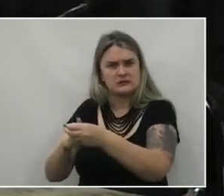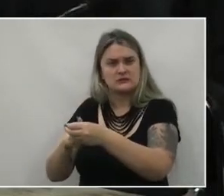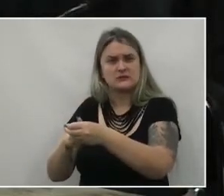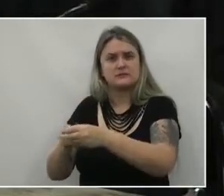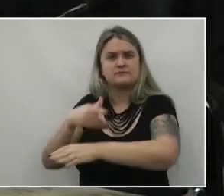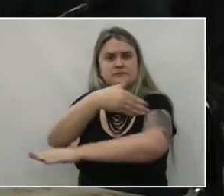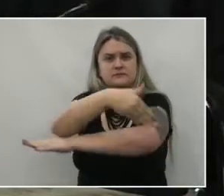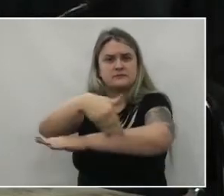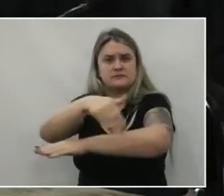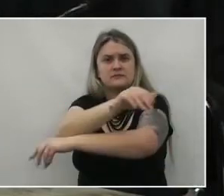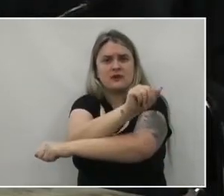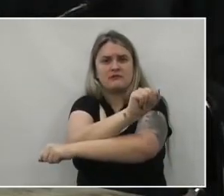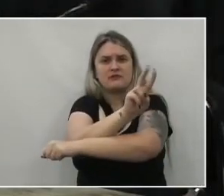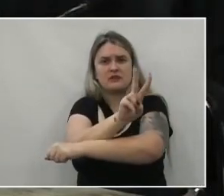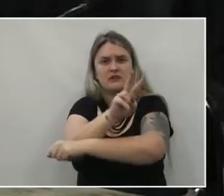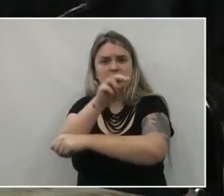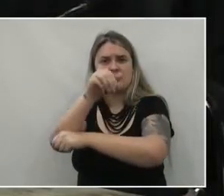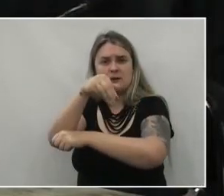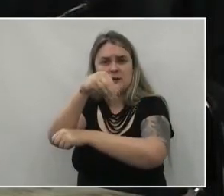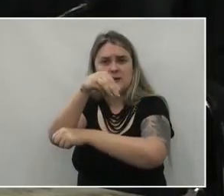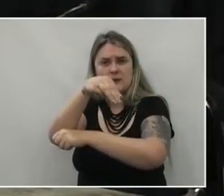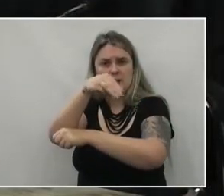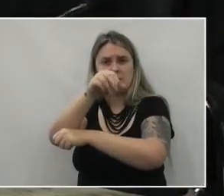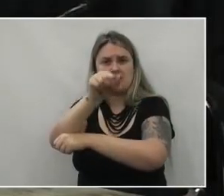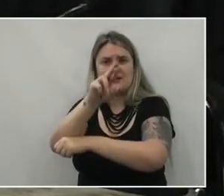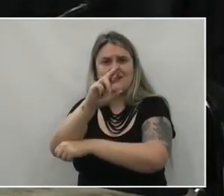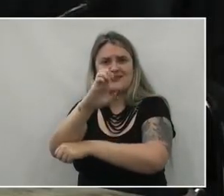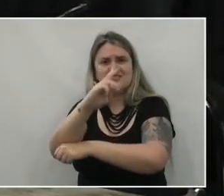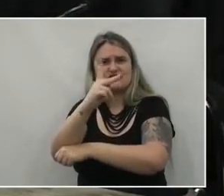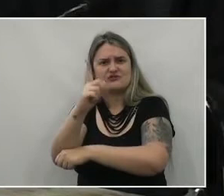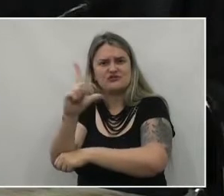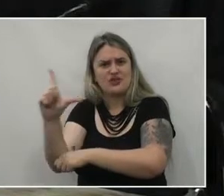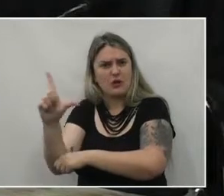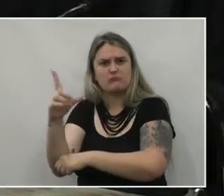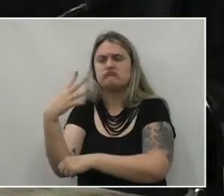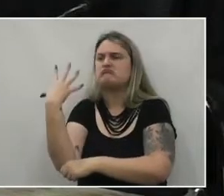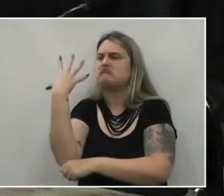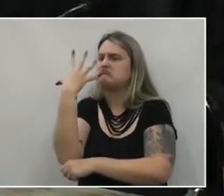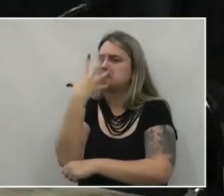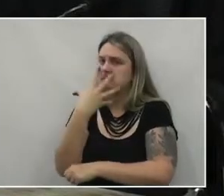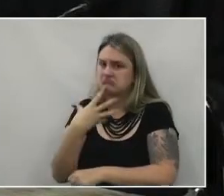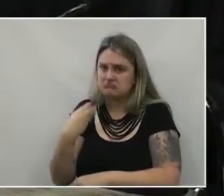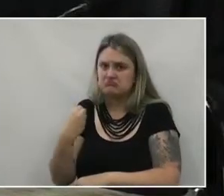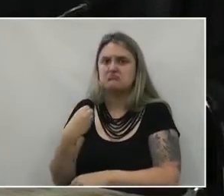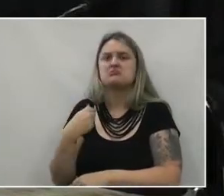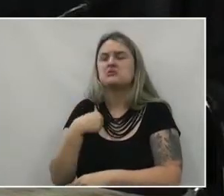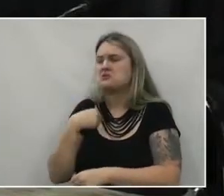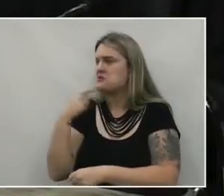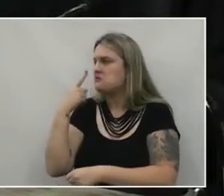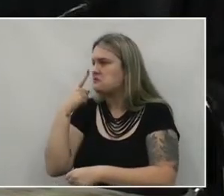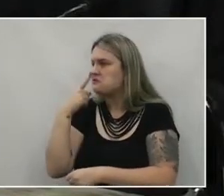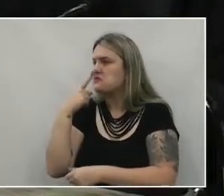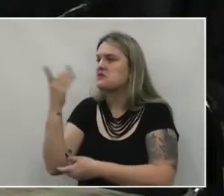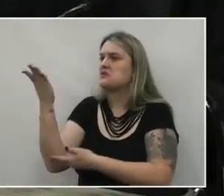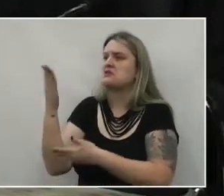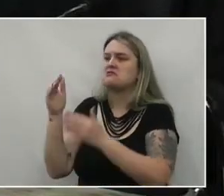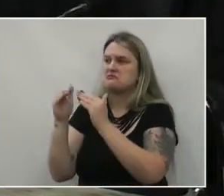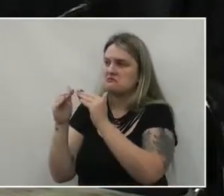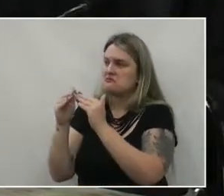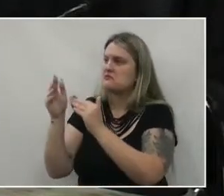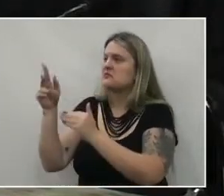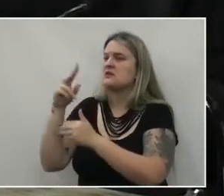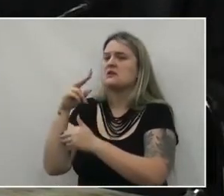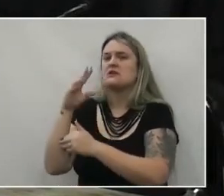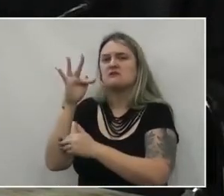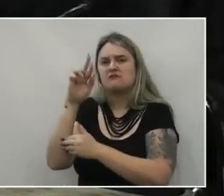Avenida Marechal Com um trabalho muito bonito lá, não é, Fernando? O Diego, que é da região sul também